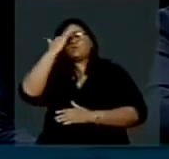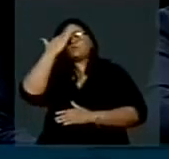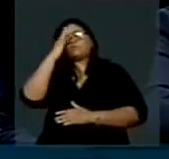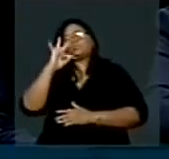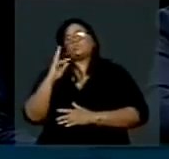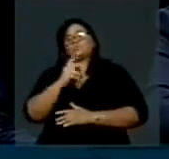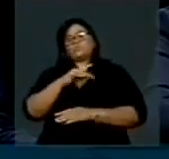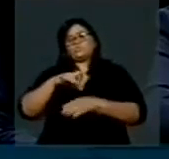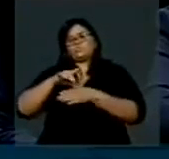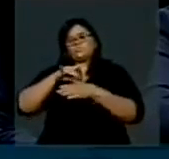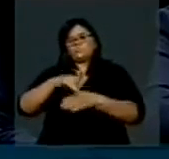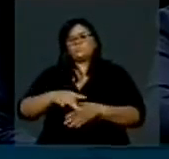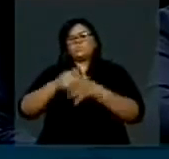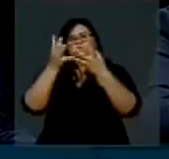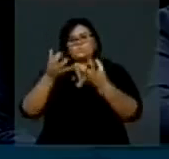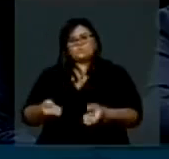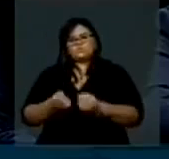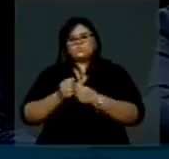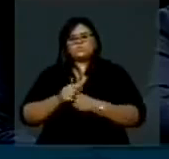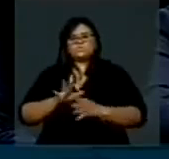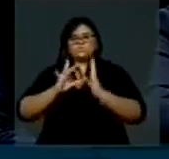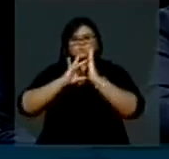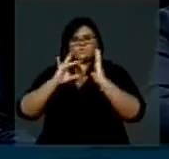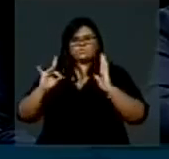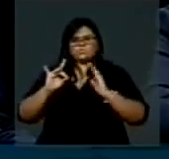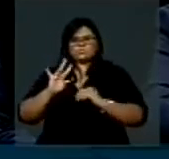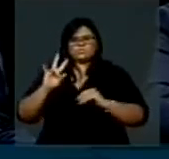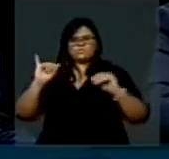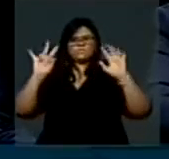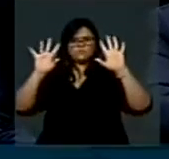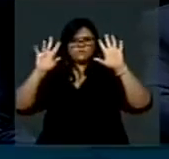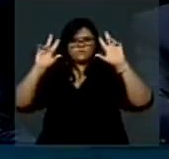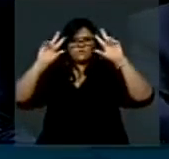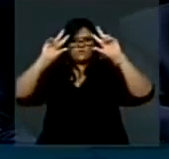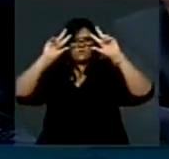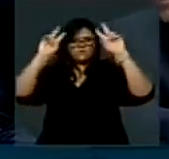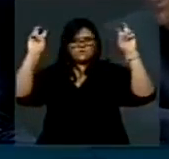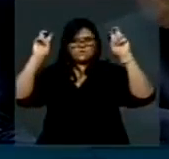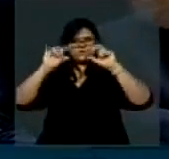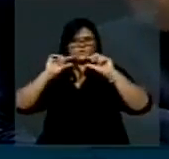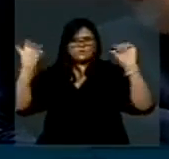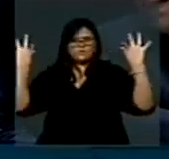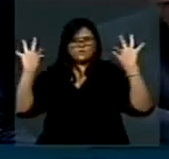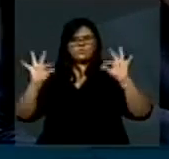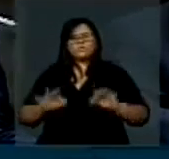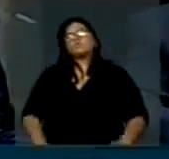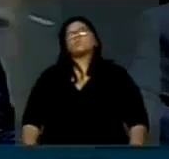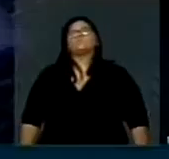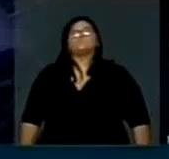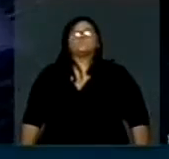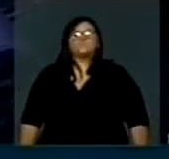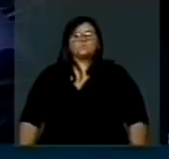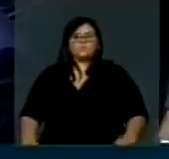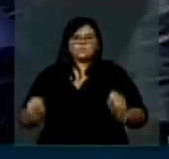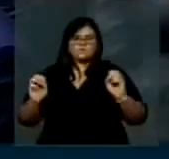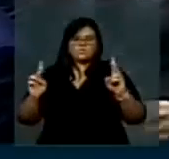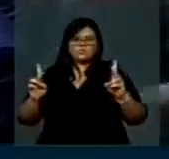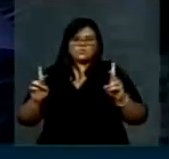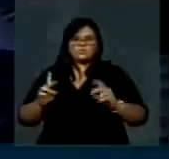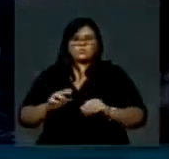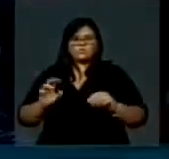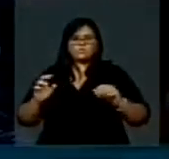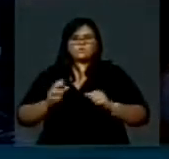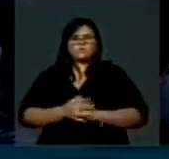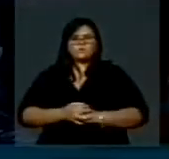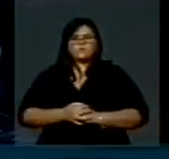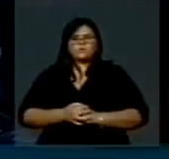do colégio de líderes. Os destaques seriam apresentados por títulos a cada hora da votação do bloco. De maneira extraordinária,